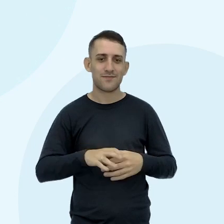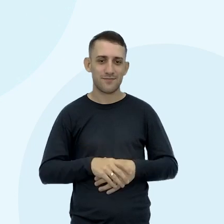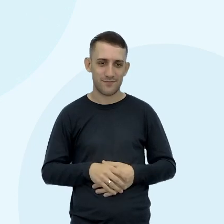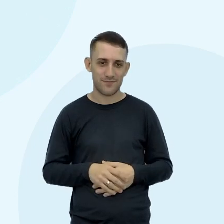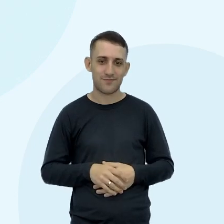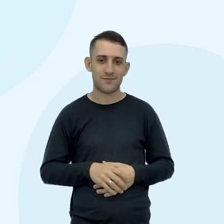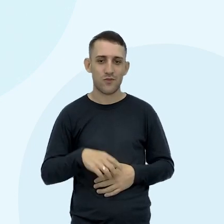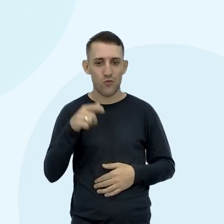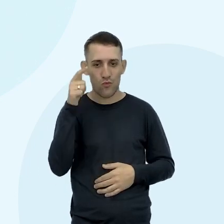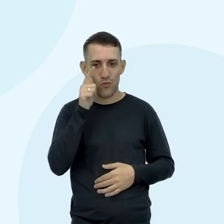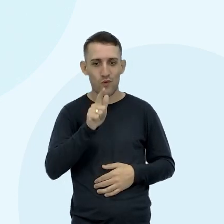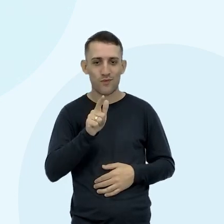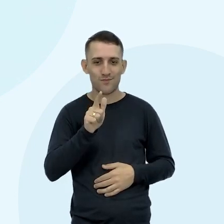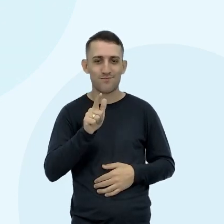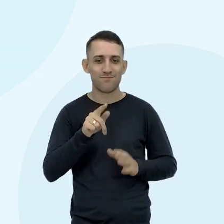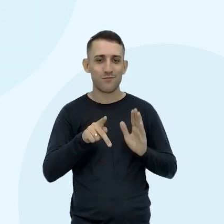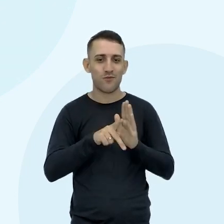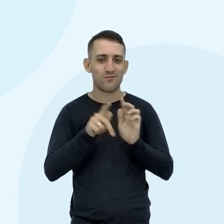marca Não Com a segunda Porque